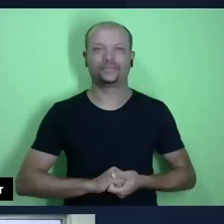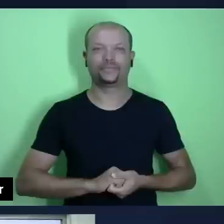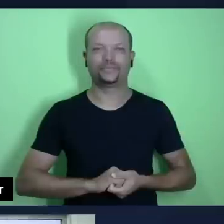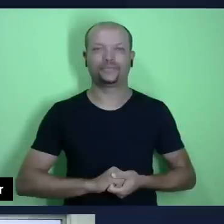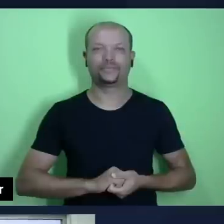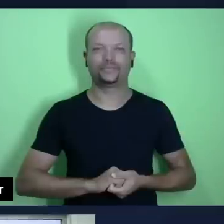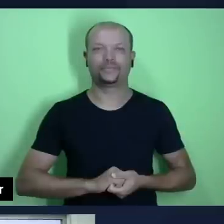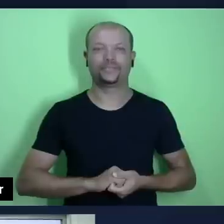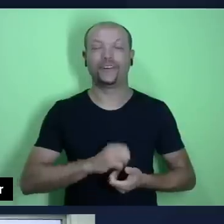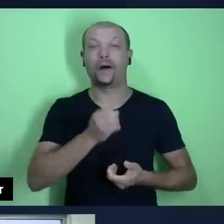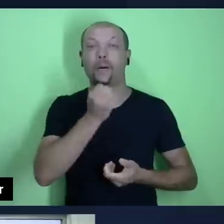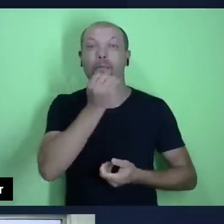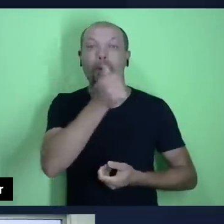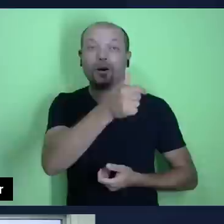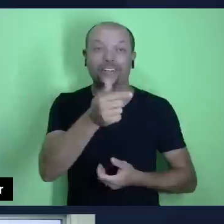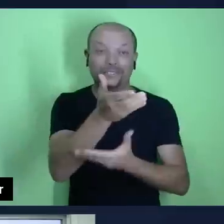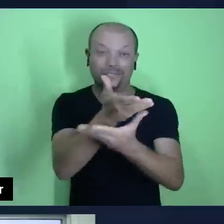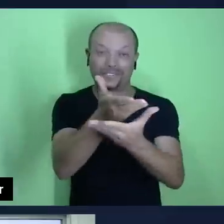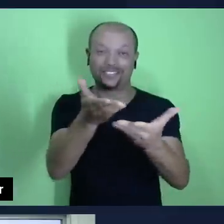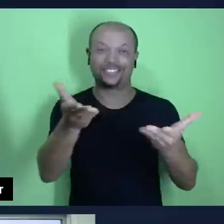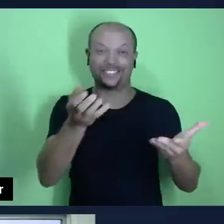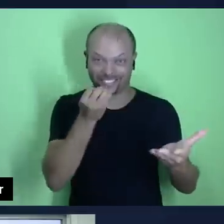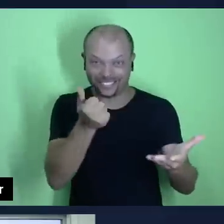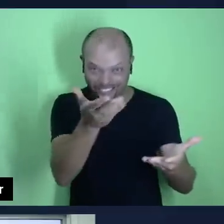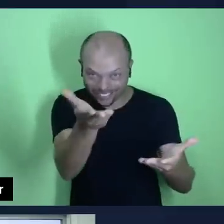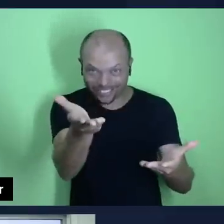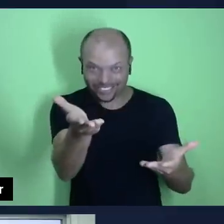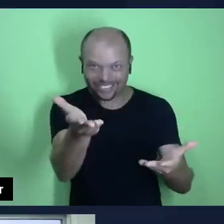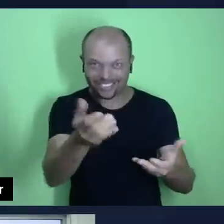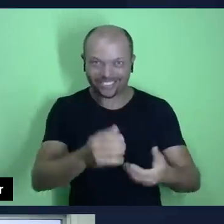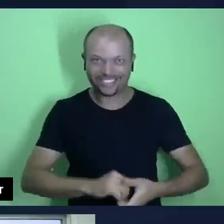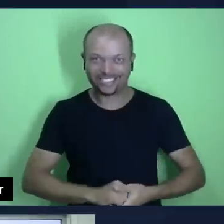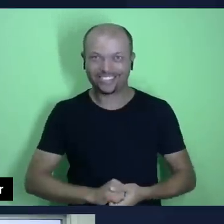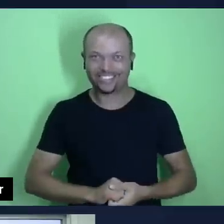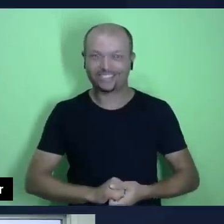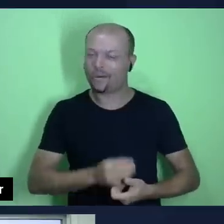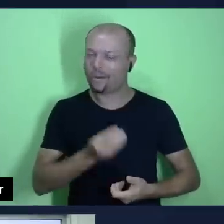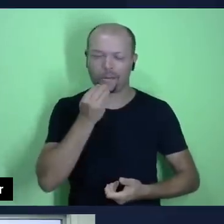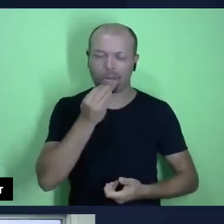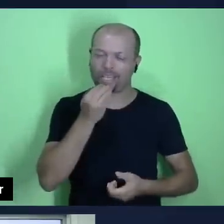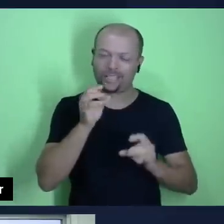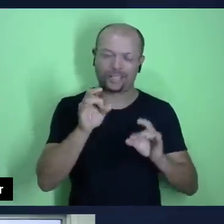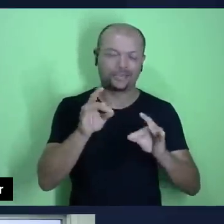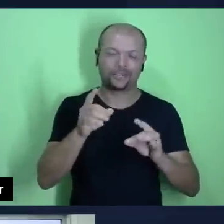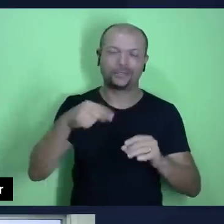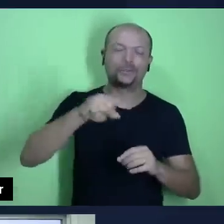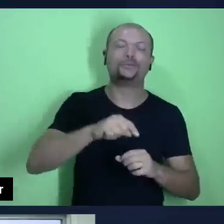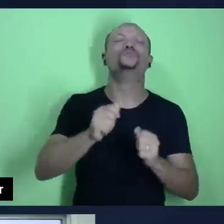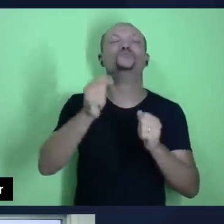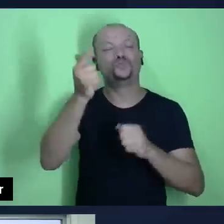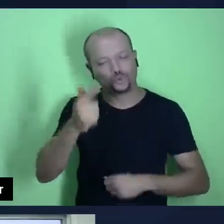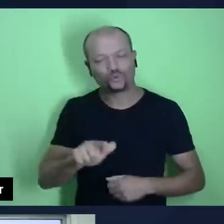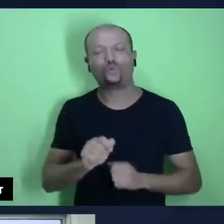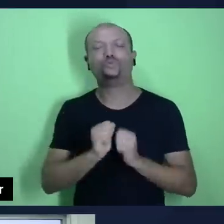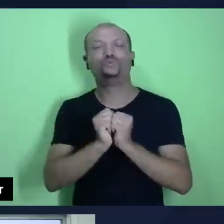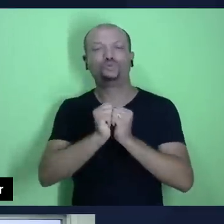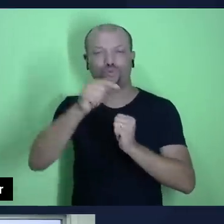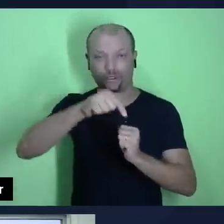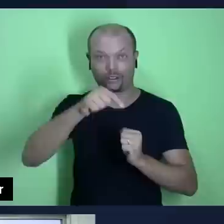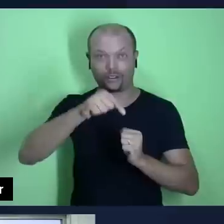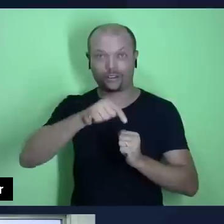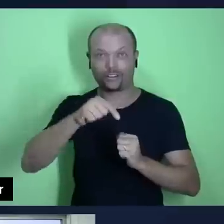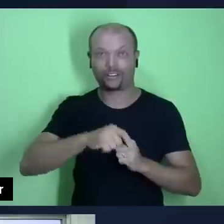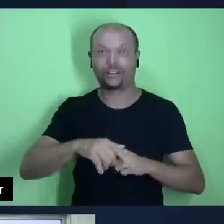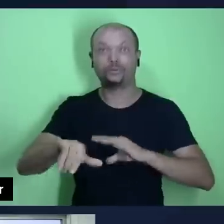Boa semana, tudo bem com você? É um privilégio estarmos juntos mais uma vez aqui no canal da